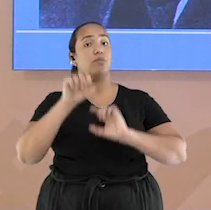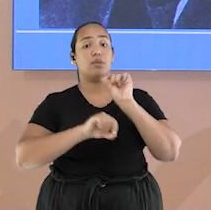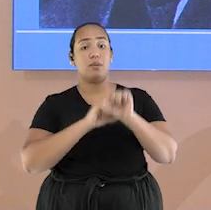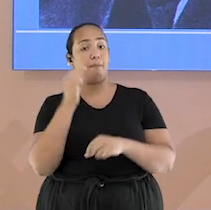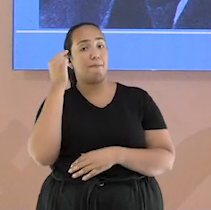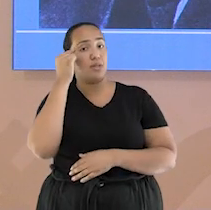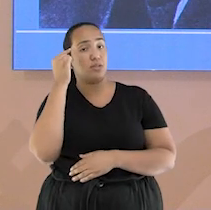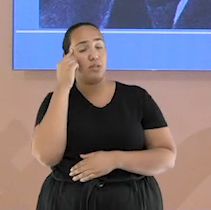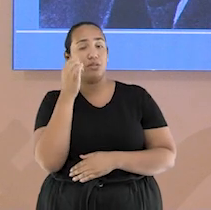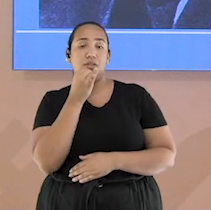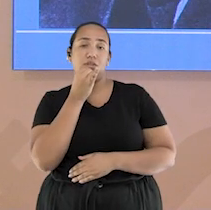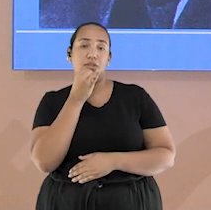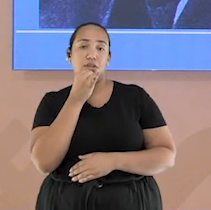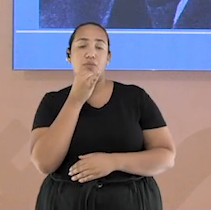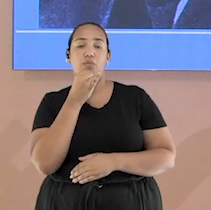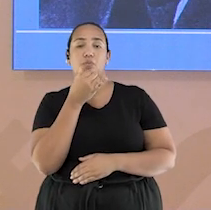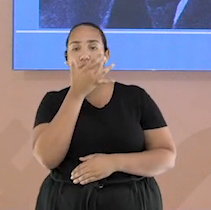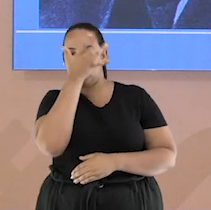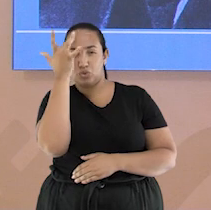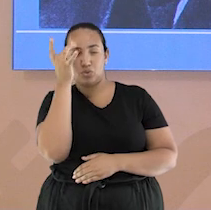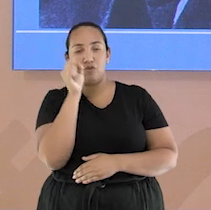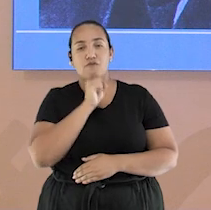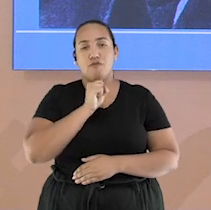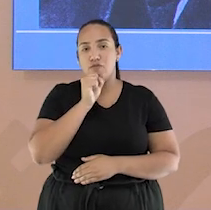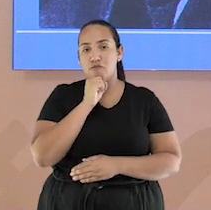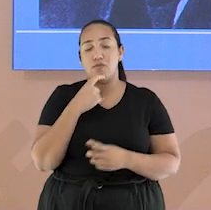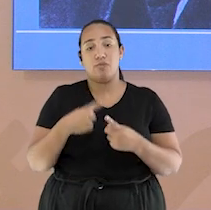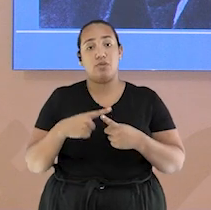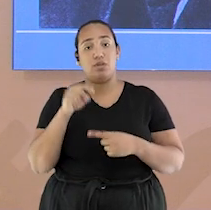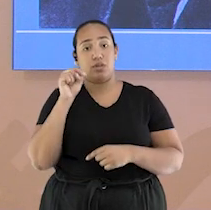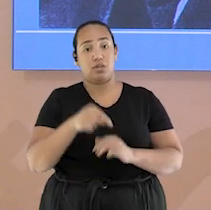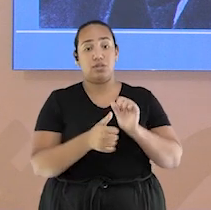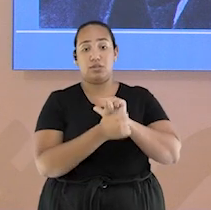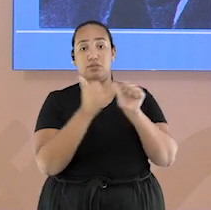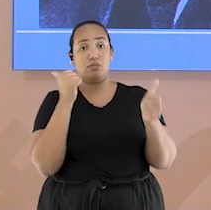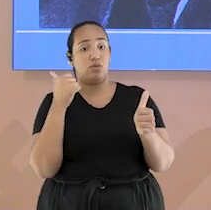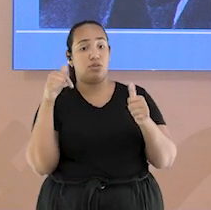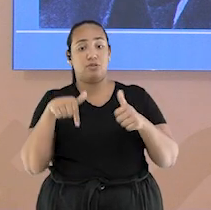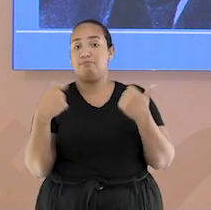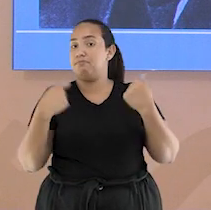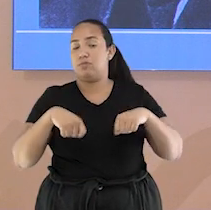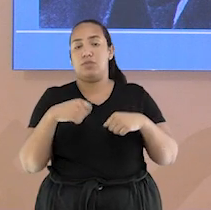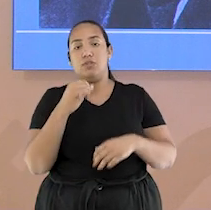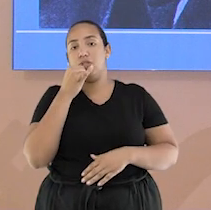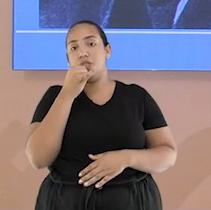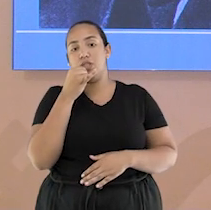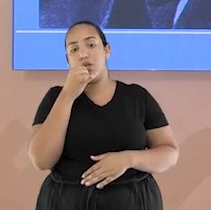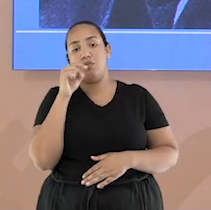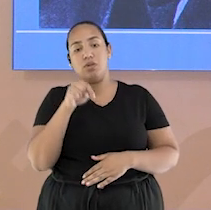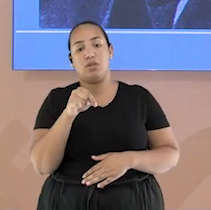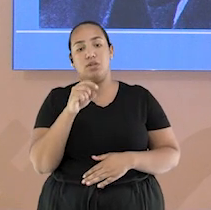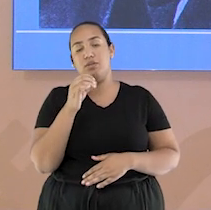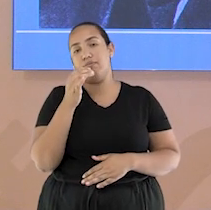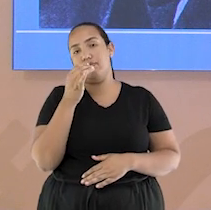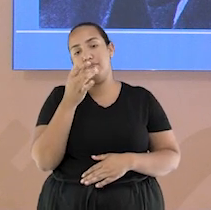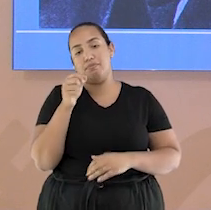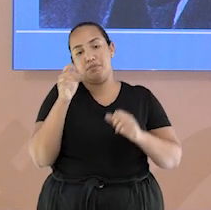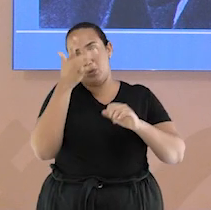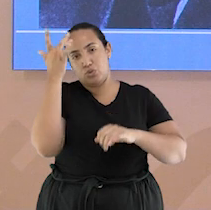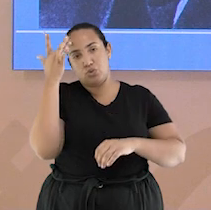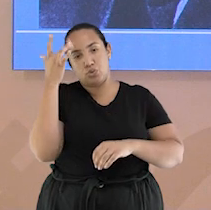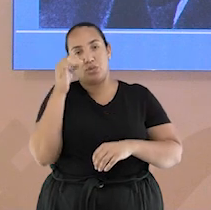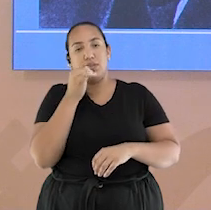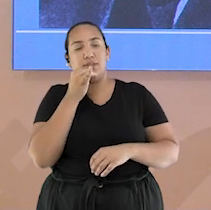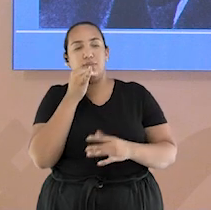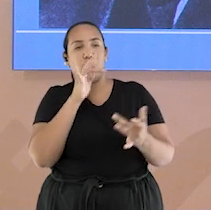velhos, para que o esporte não fosse fisicamente tão exigente e que a probabilidade dos participantes se machucarem com contato